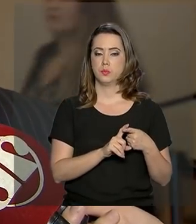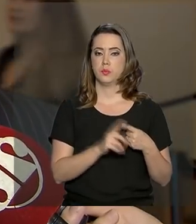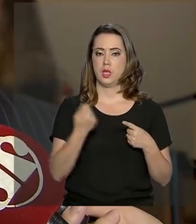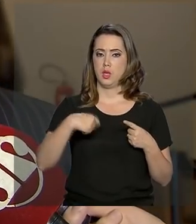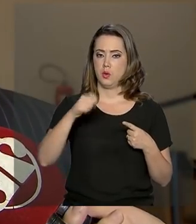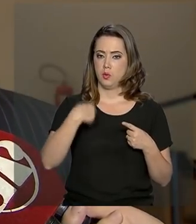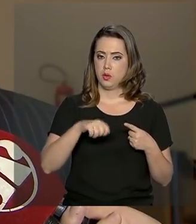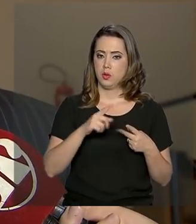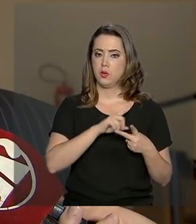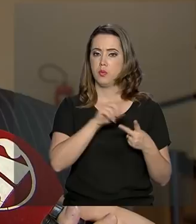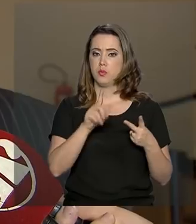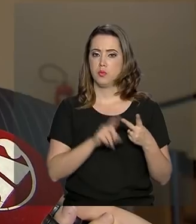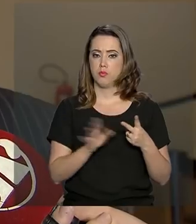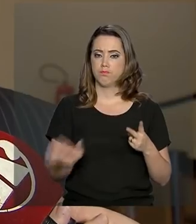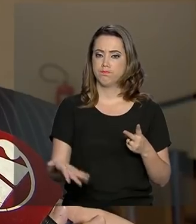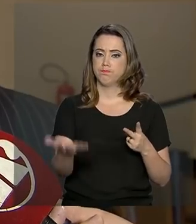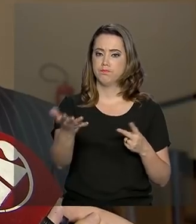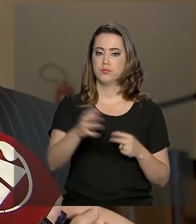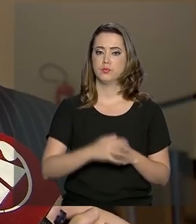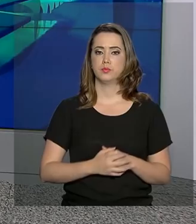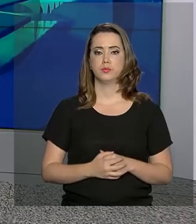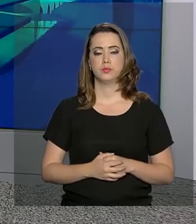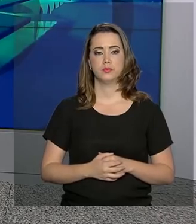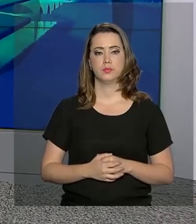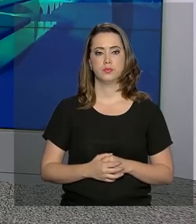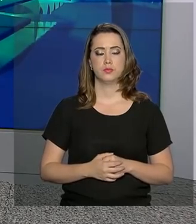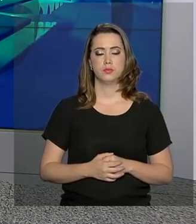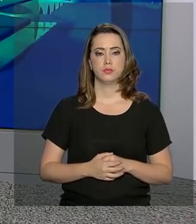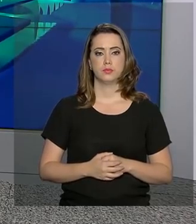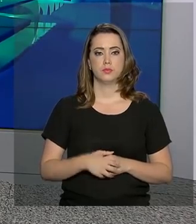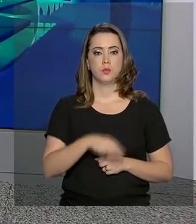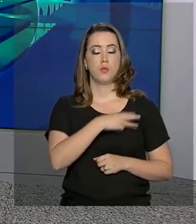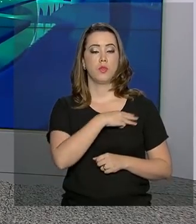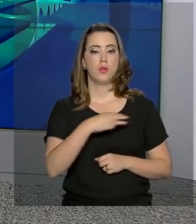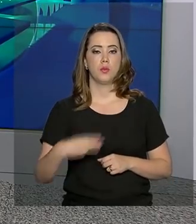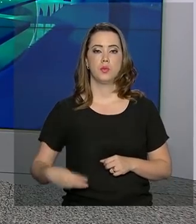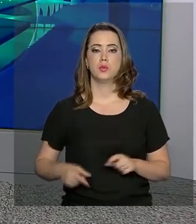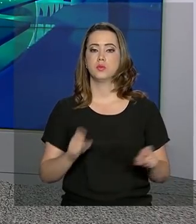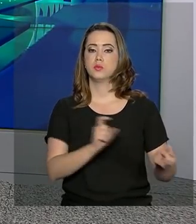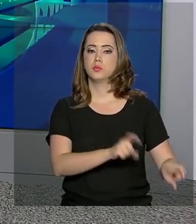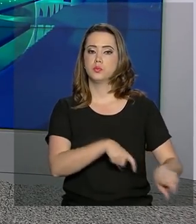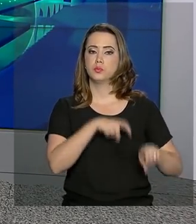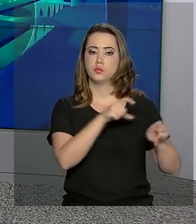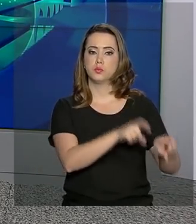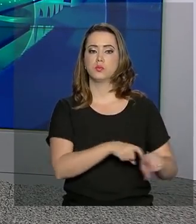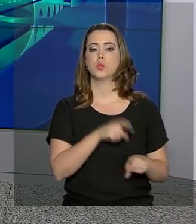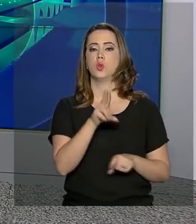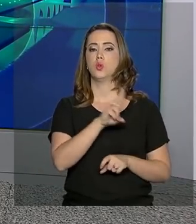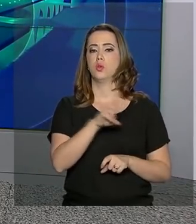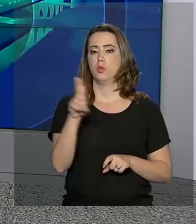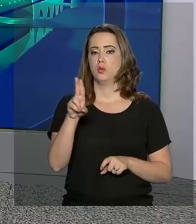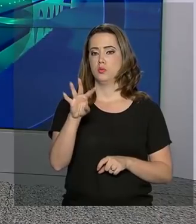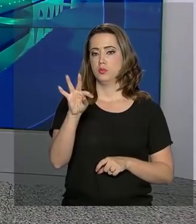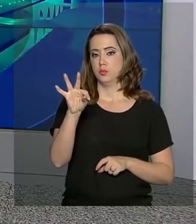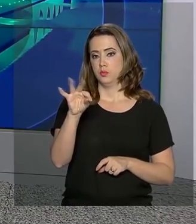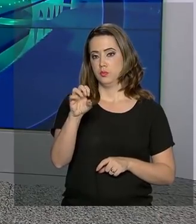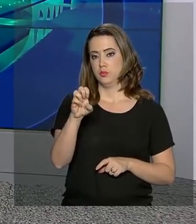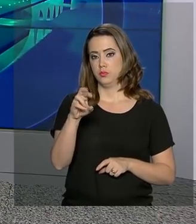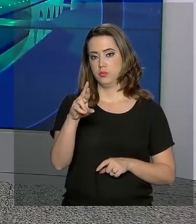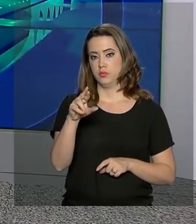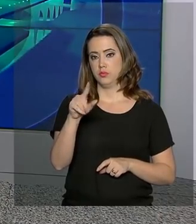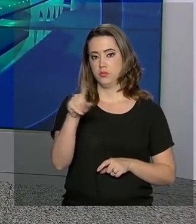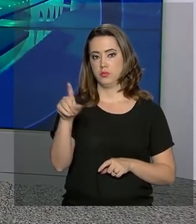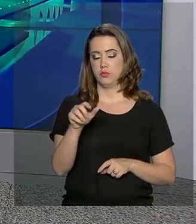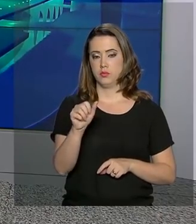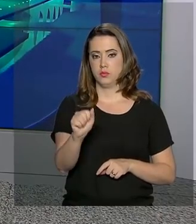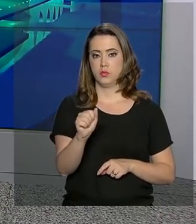Economia de custos e produtividade. A ministra da Agricultura, Pecuária e Abastecimento, Tereza